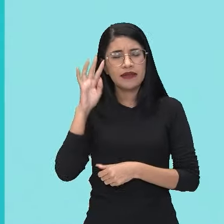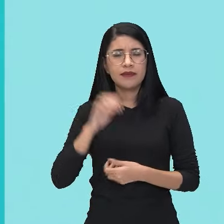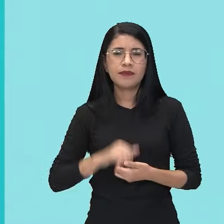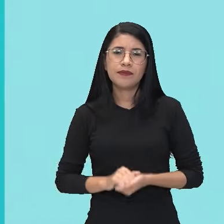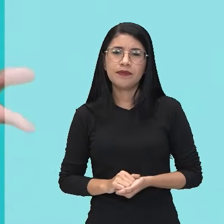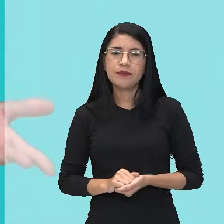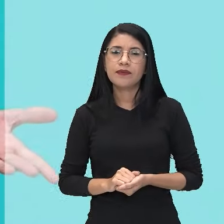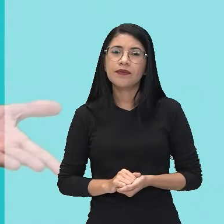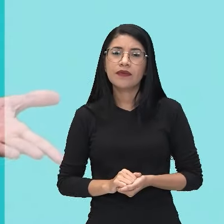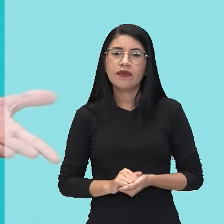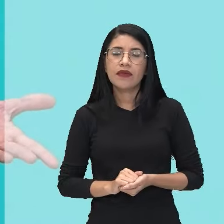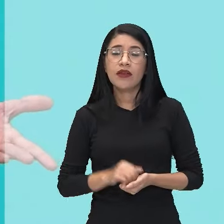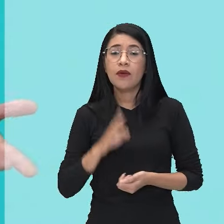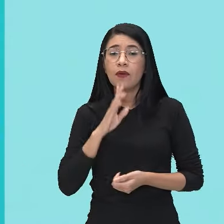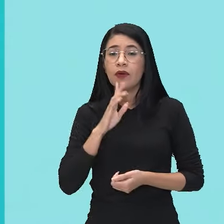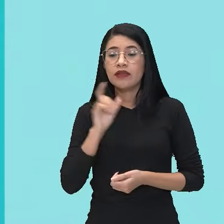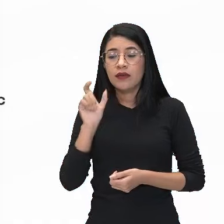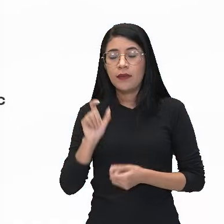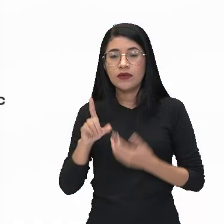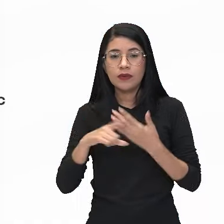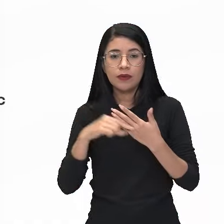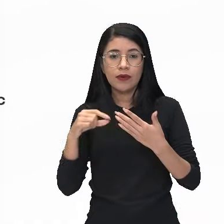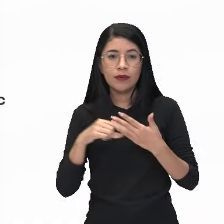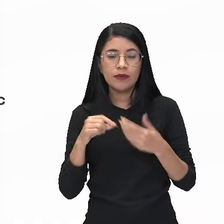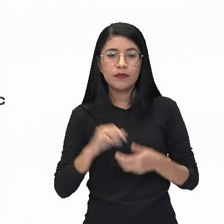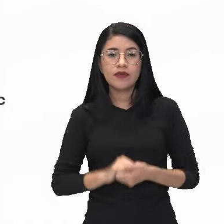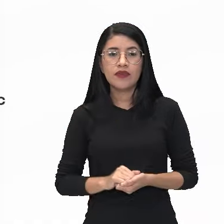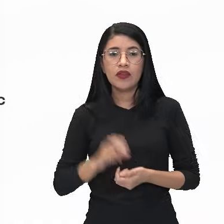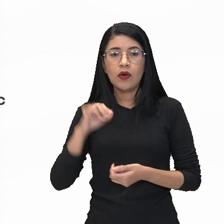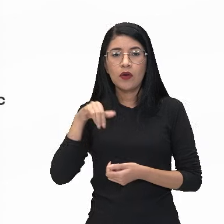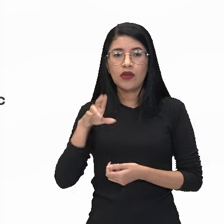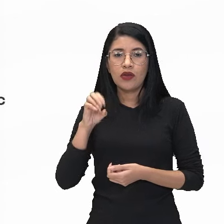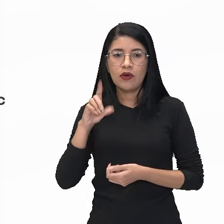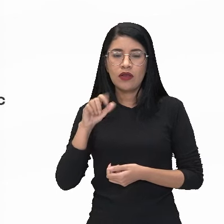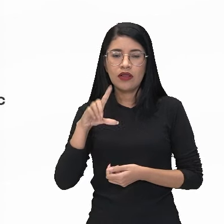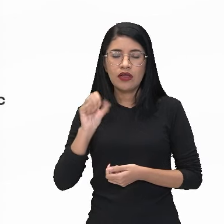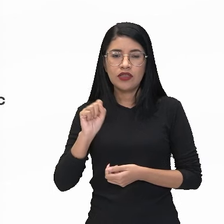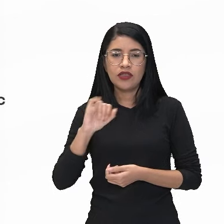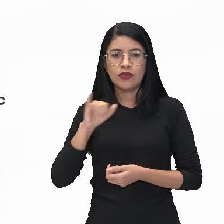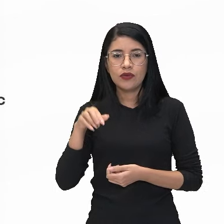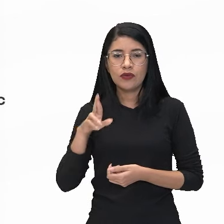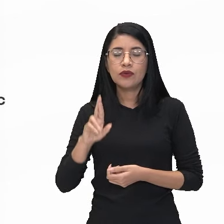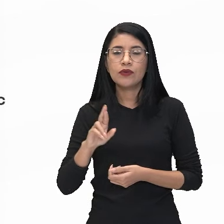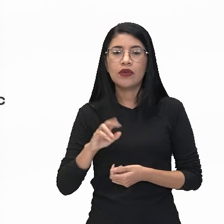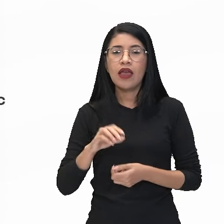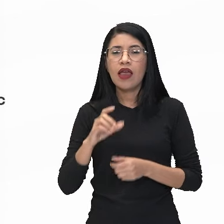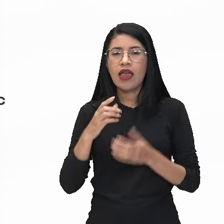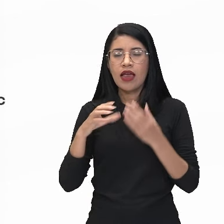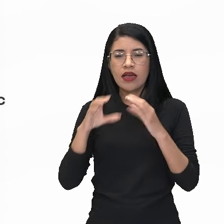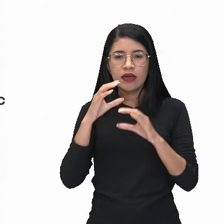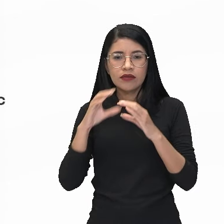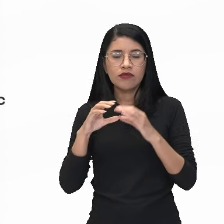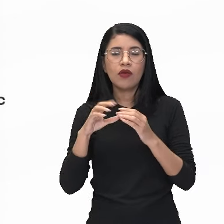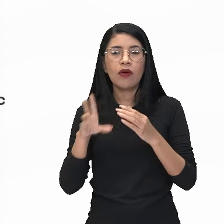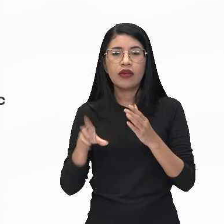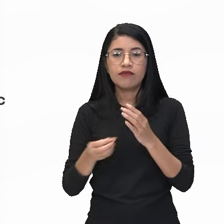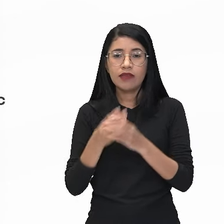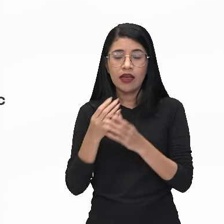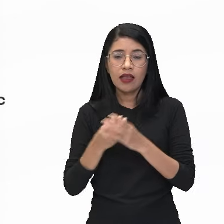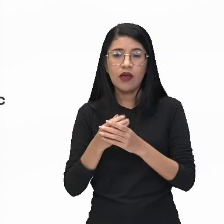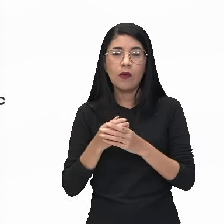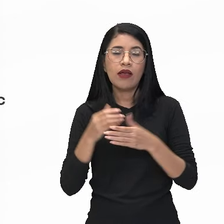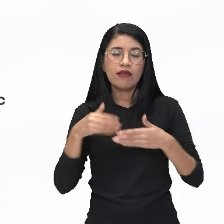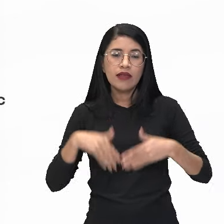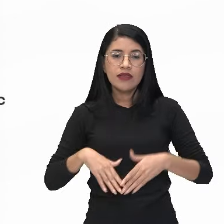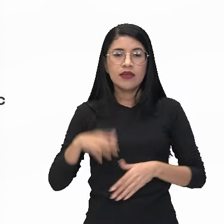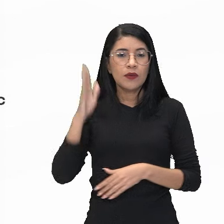Vamos conhecer, então, quem é o autor da canção. Nicolás Júnior, isso mesmo, né? O cantor e compositor Nicolás Júnior é natural de Santarém,